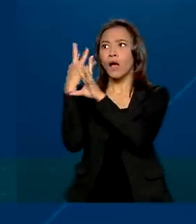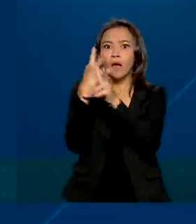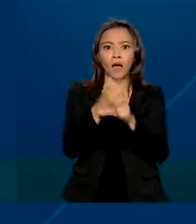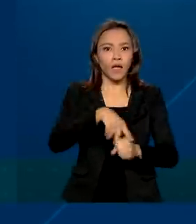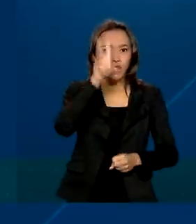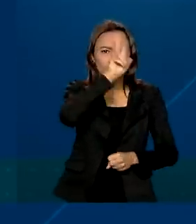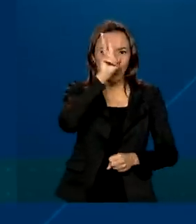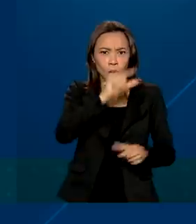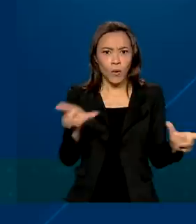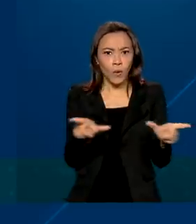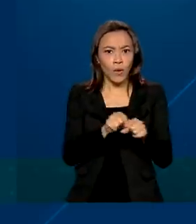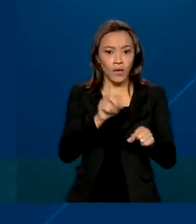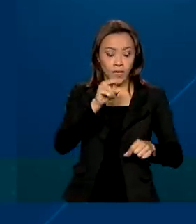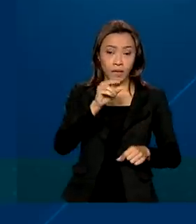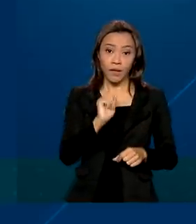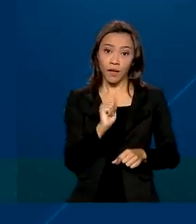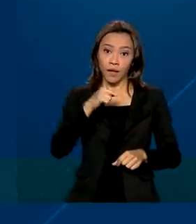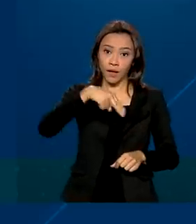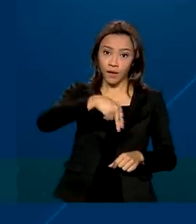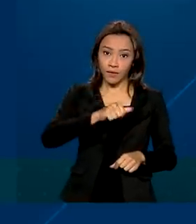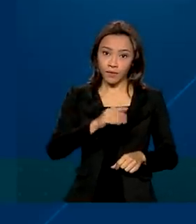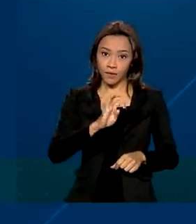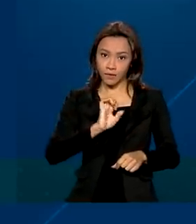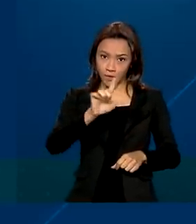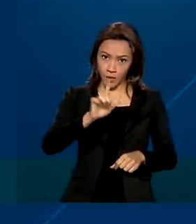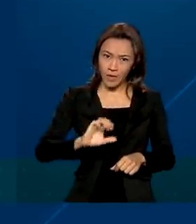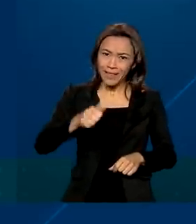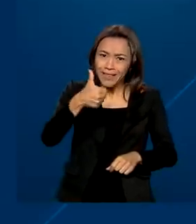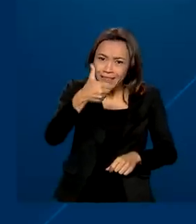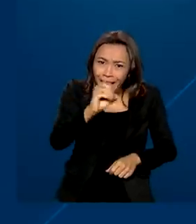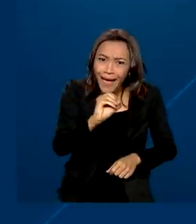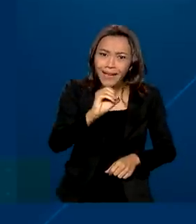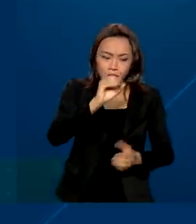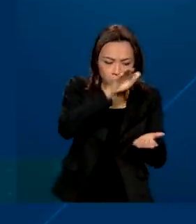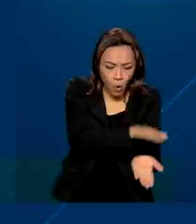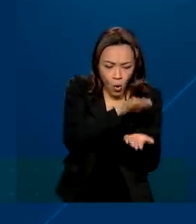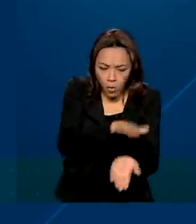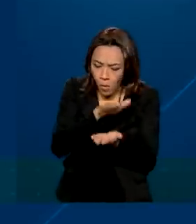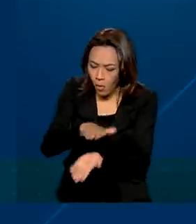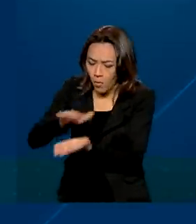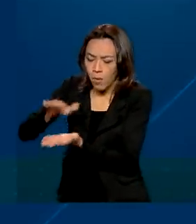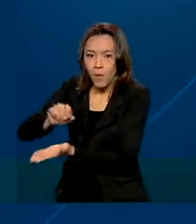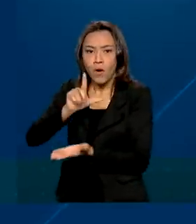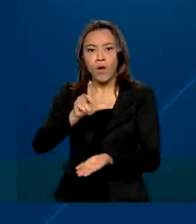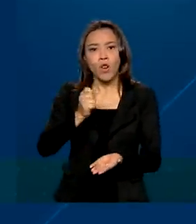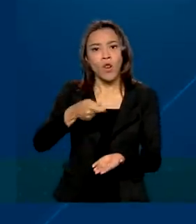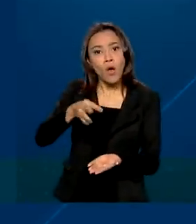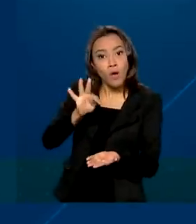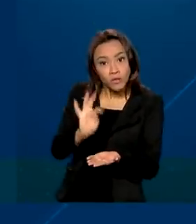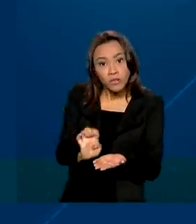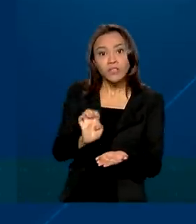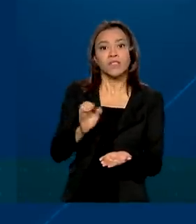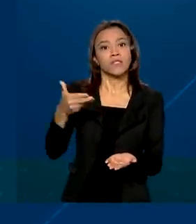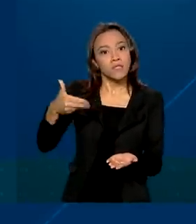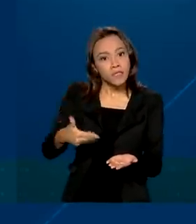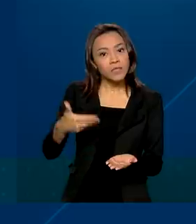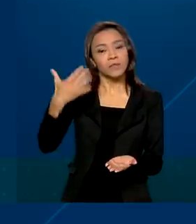com 10 novos pretendentes, o que é a prova de que o modelo desenvolvido